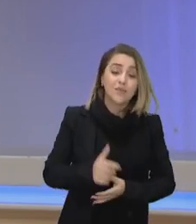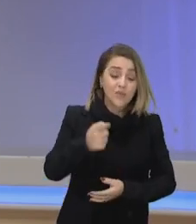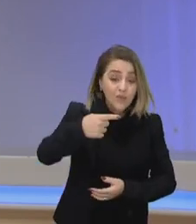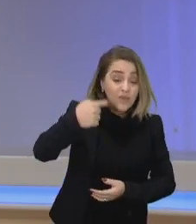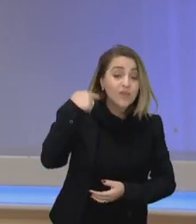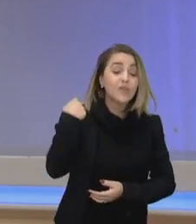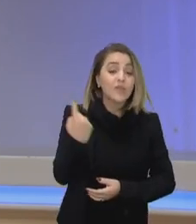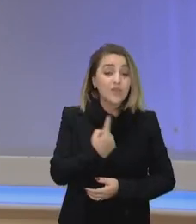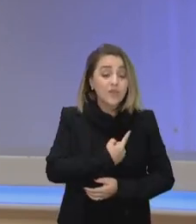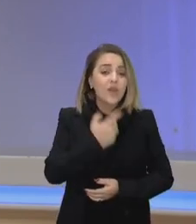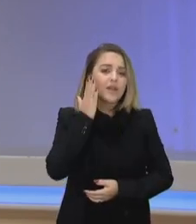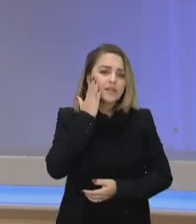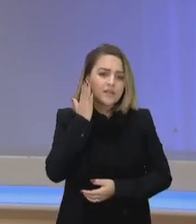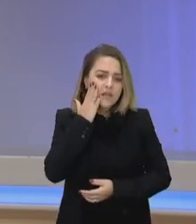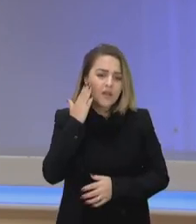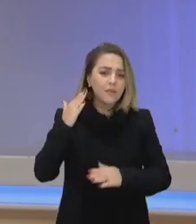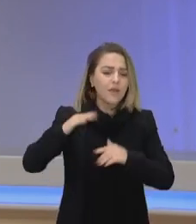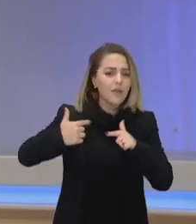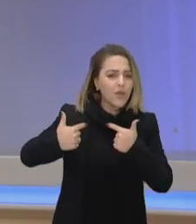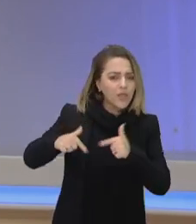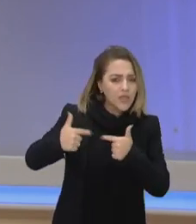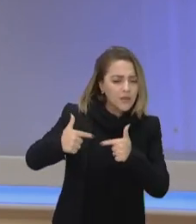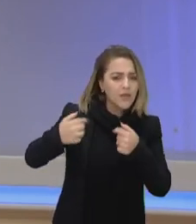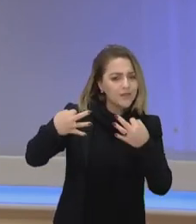mão de obra qualificada ela demanda